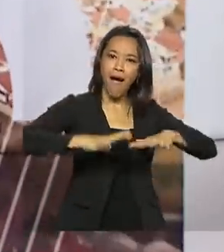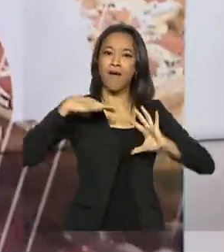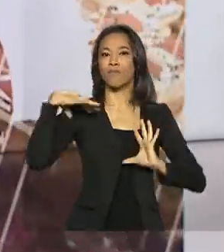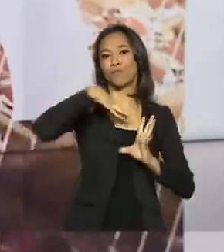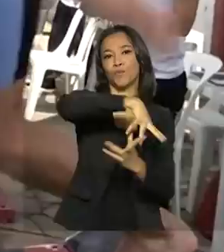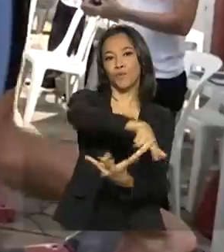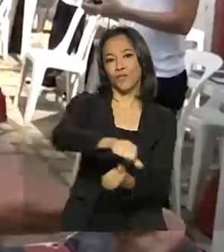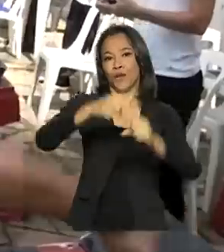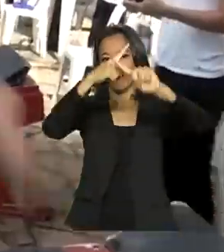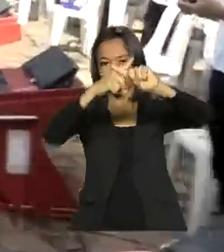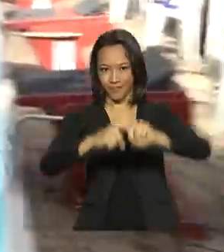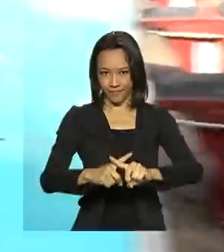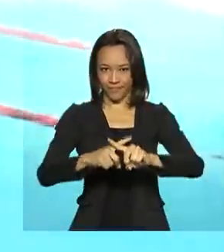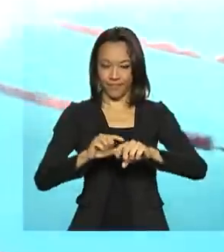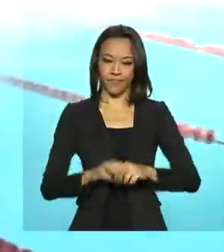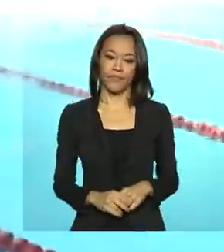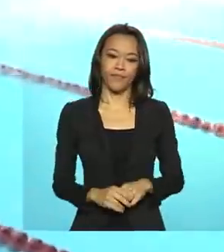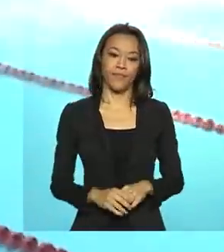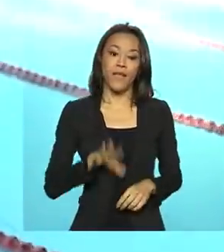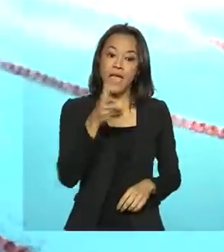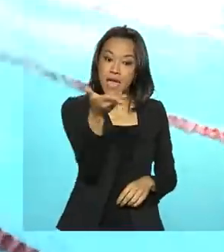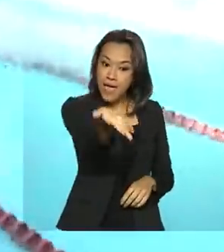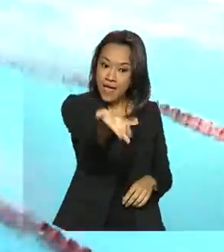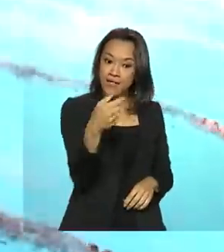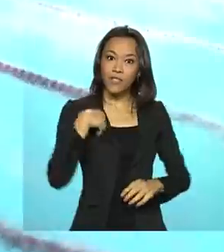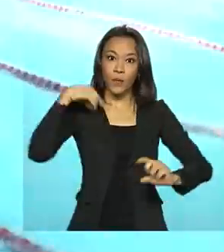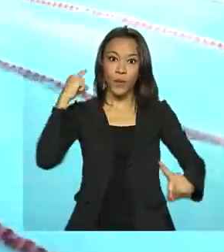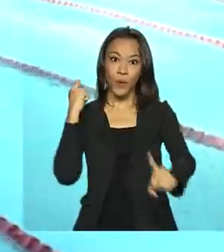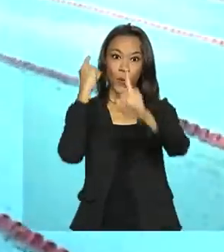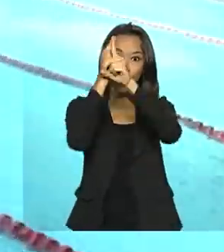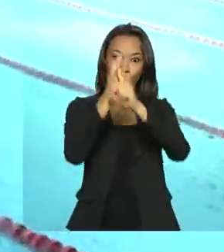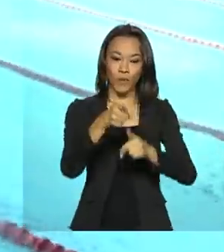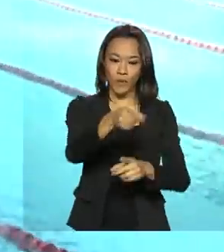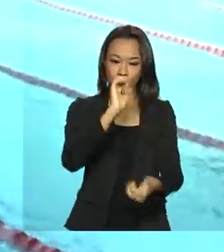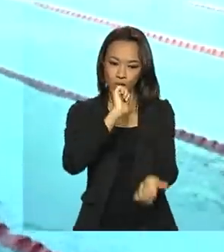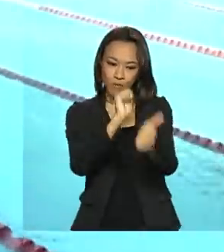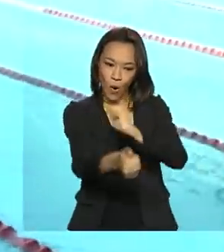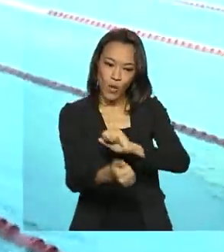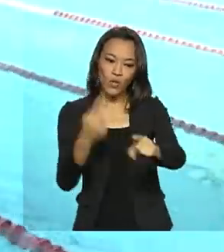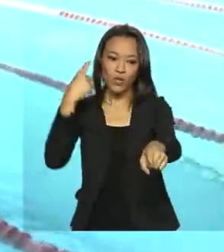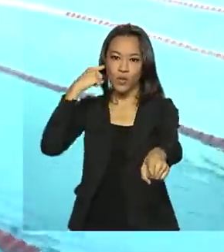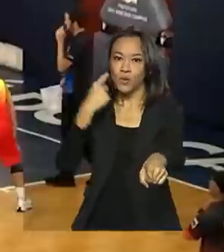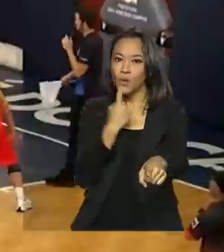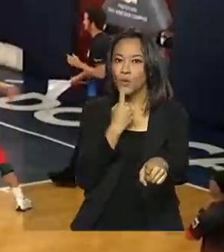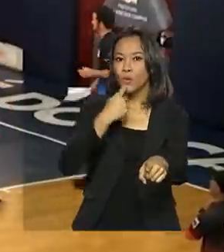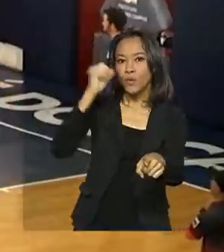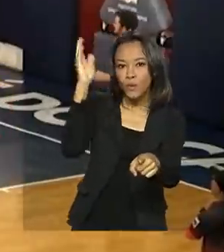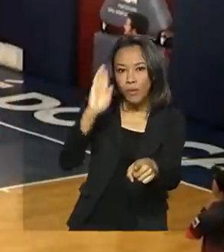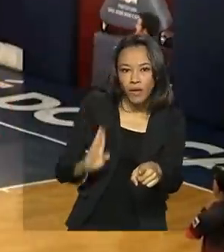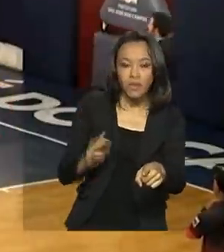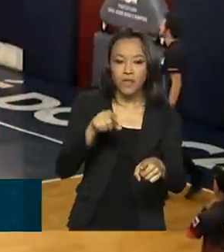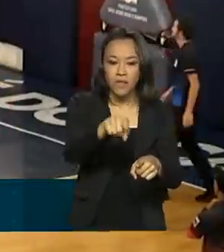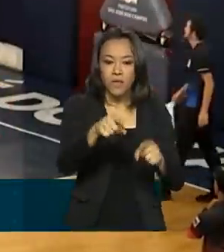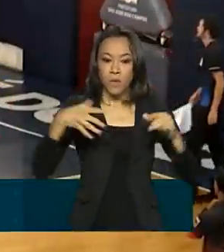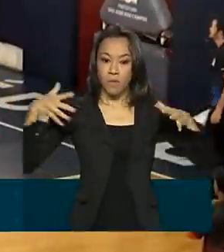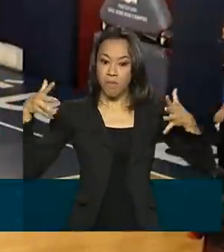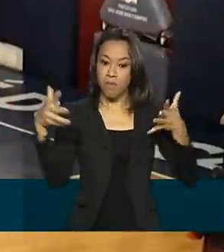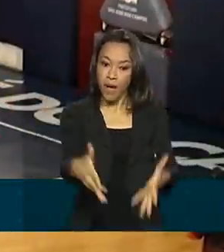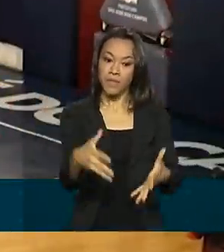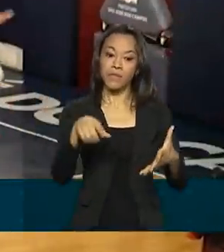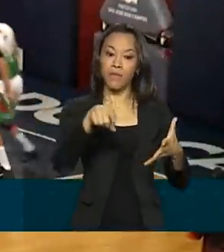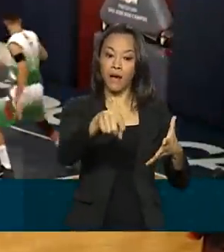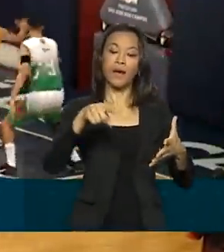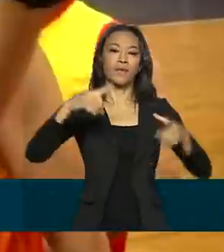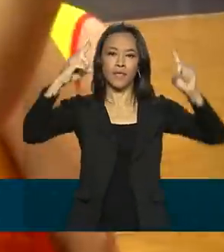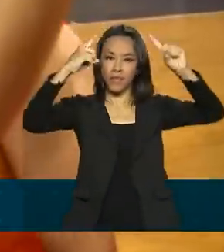dos Jogos. Este é o maior evento do calendário desportivo de surdos do Brasil. Participaram da Surdo